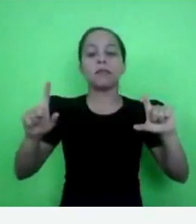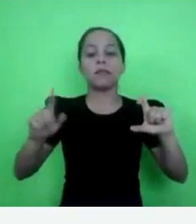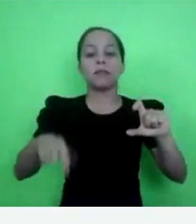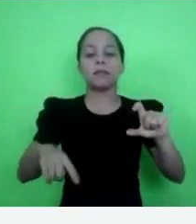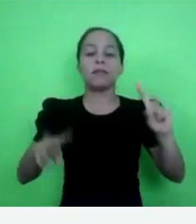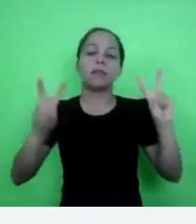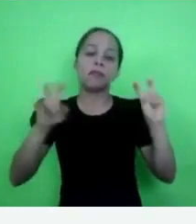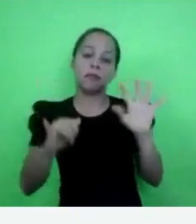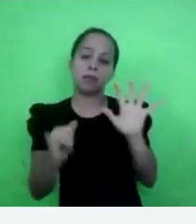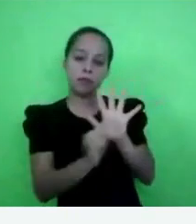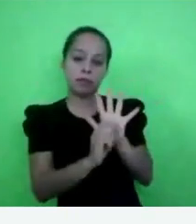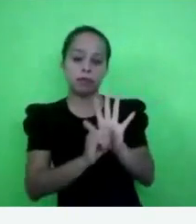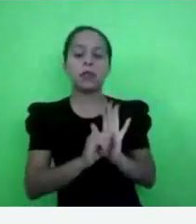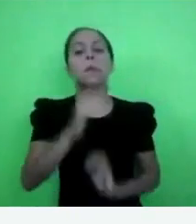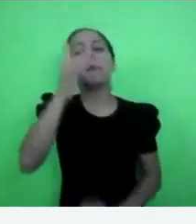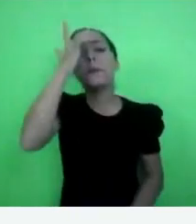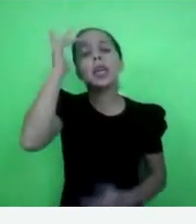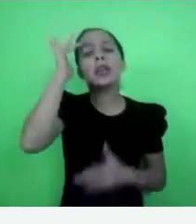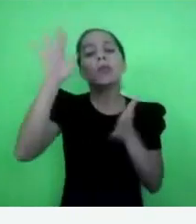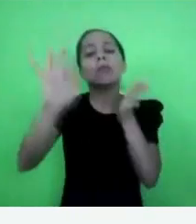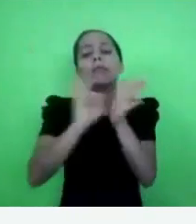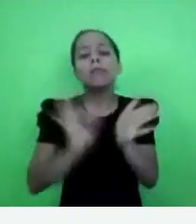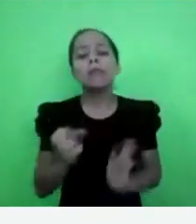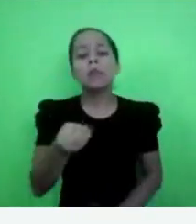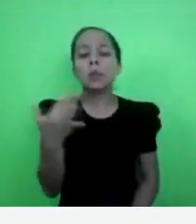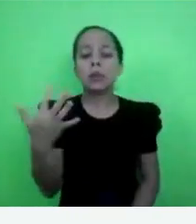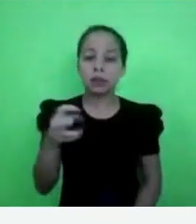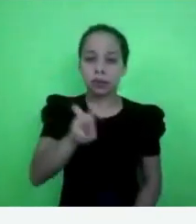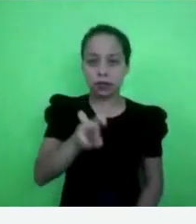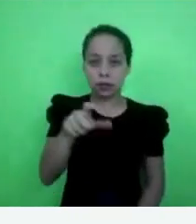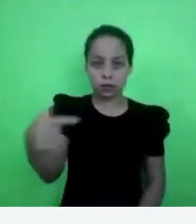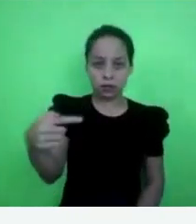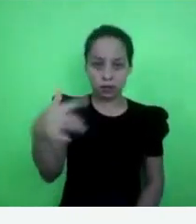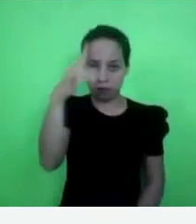Total de inscritos, 57.